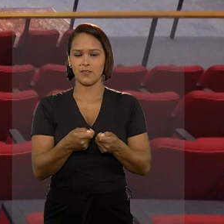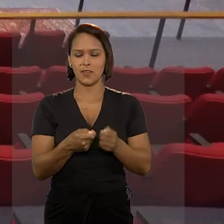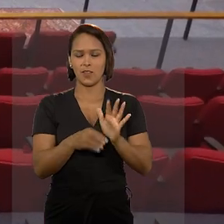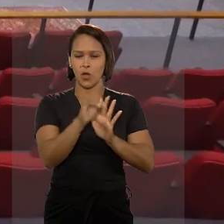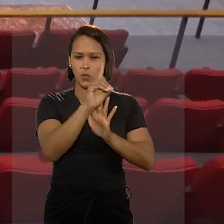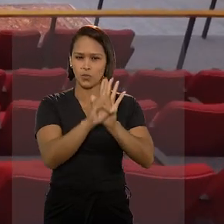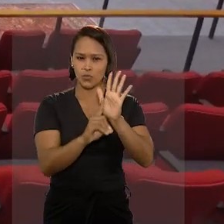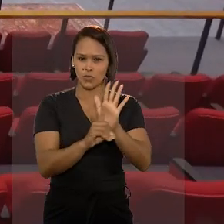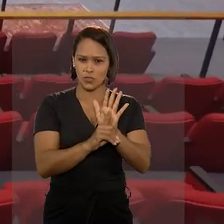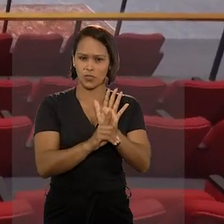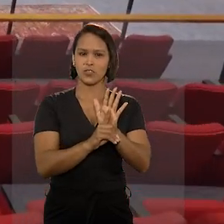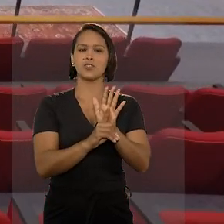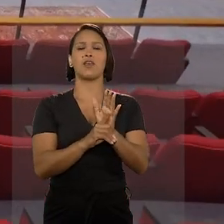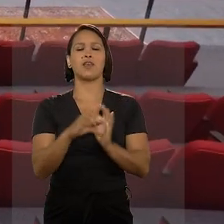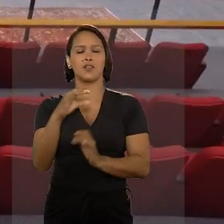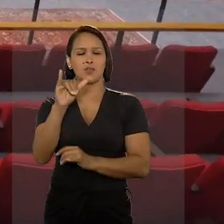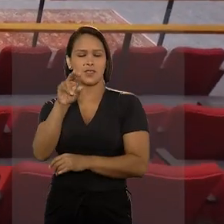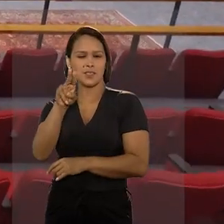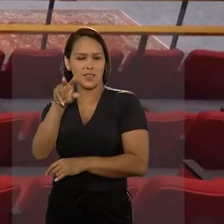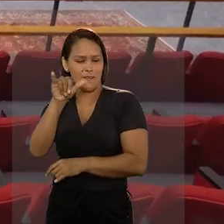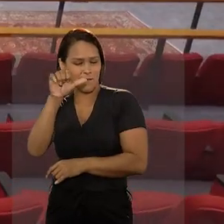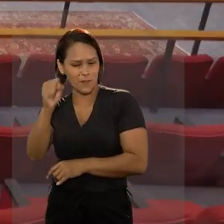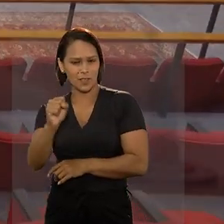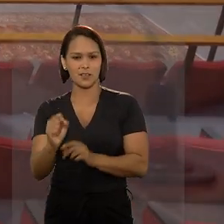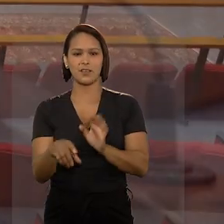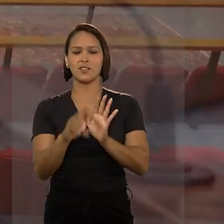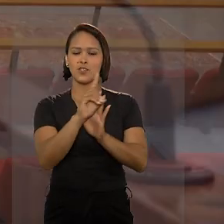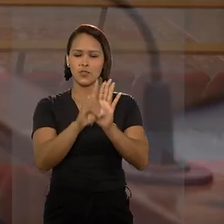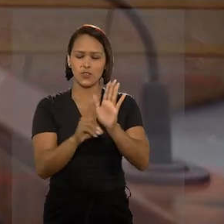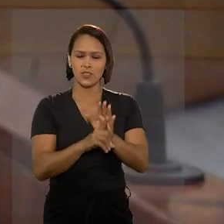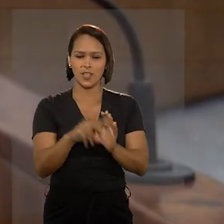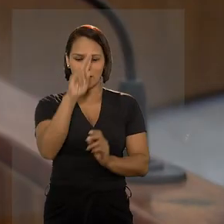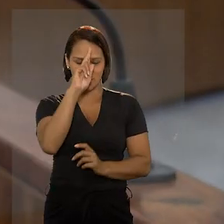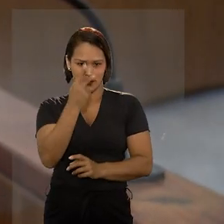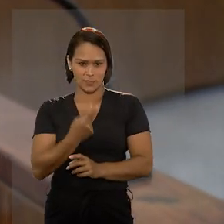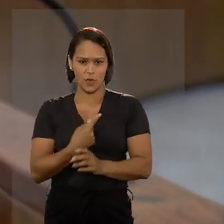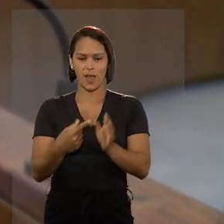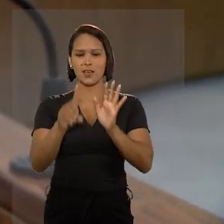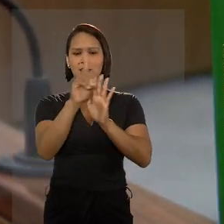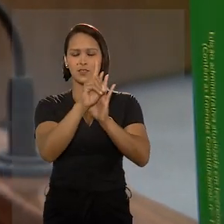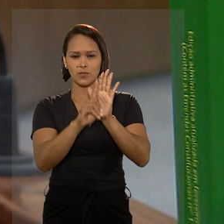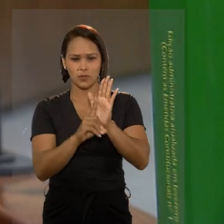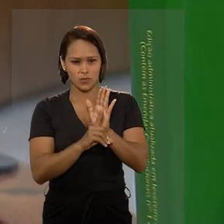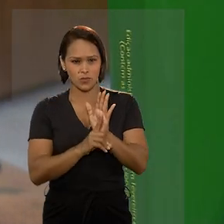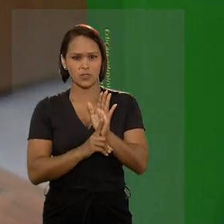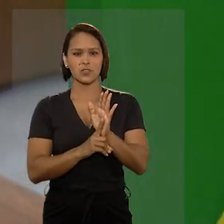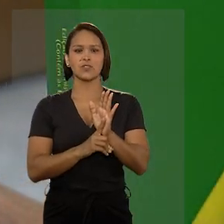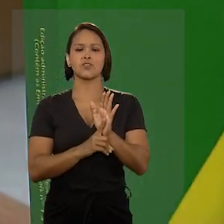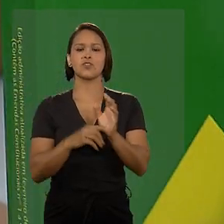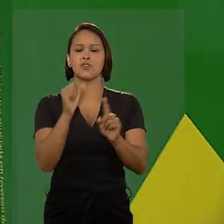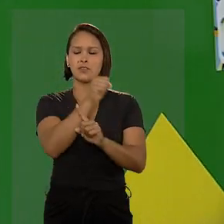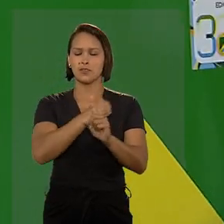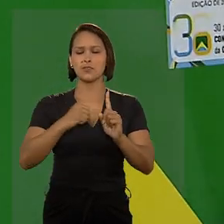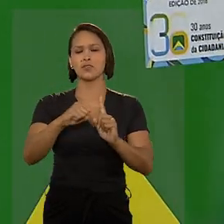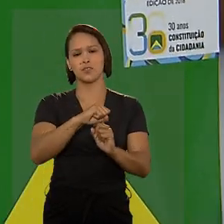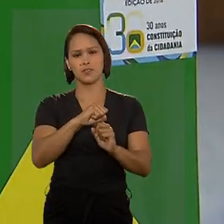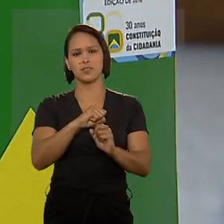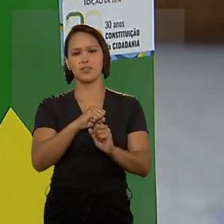defender os direitos civis, os direitos individuais, os direitos